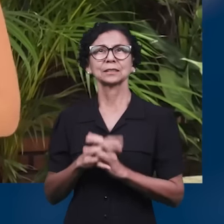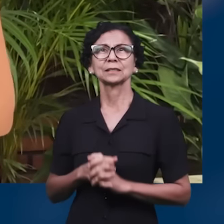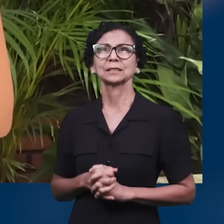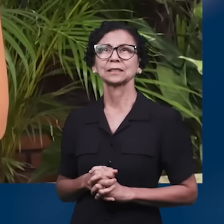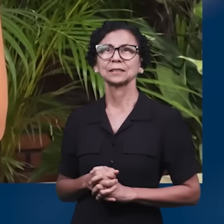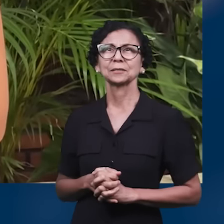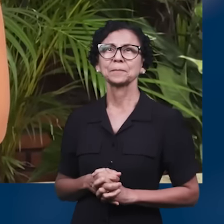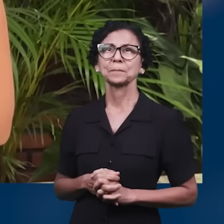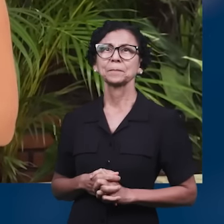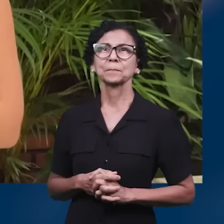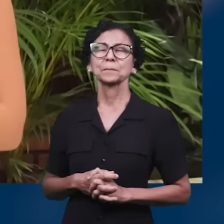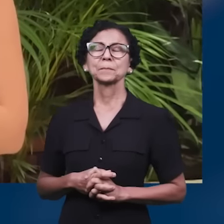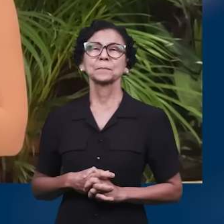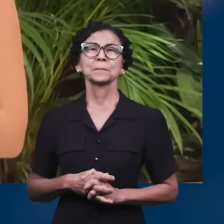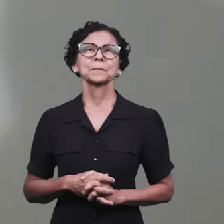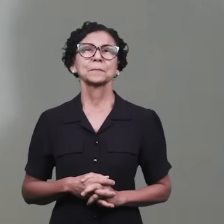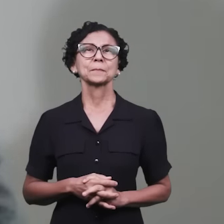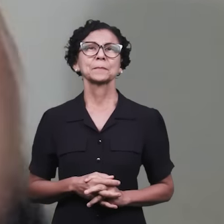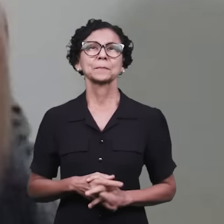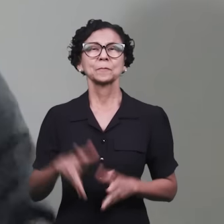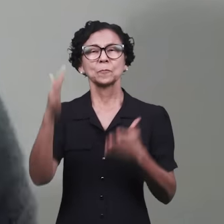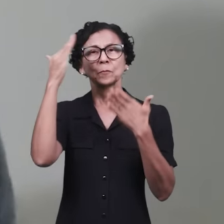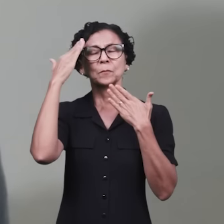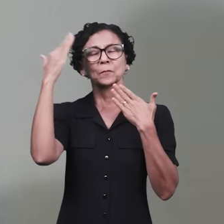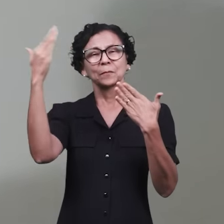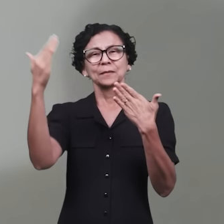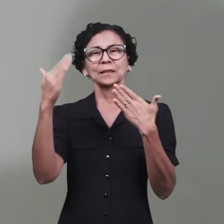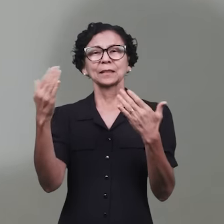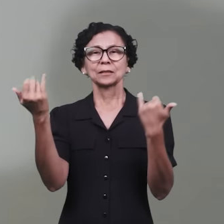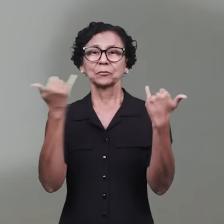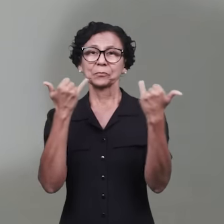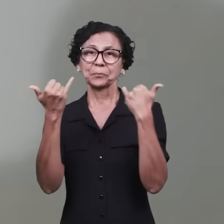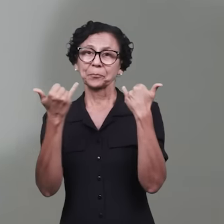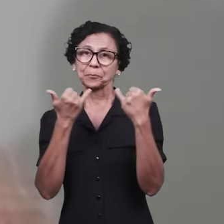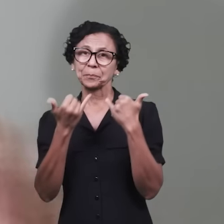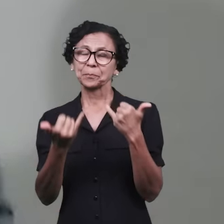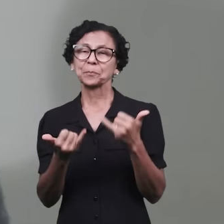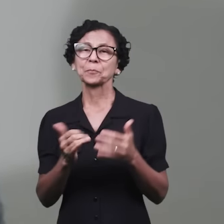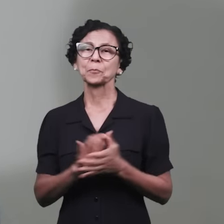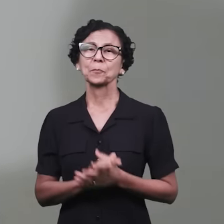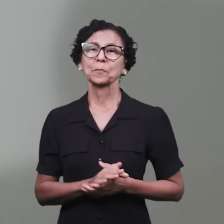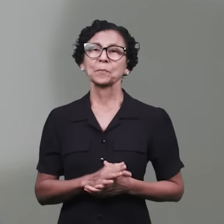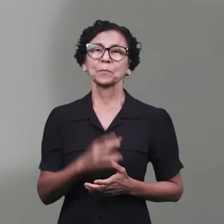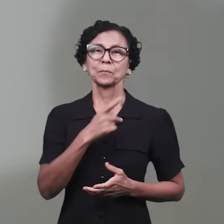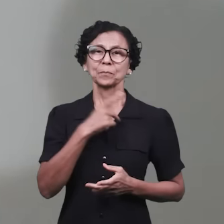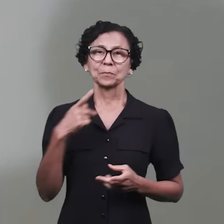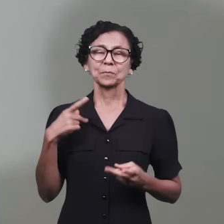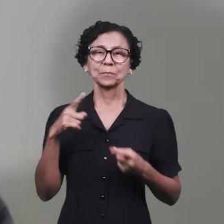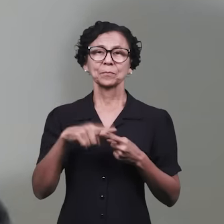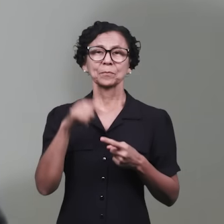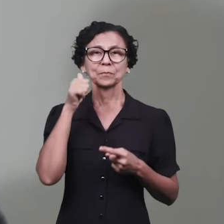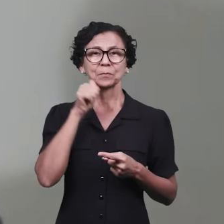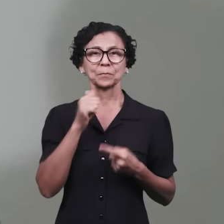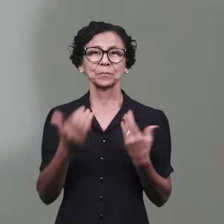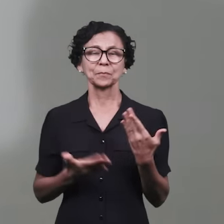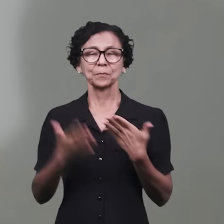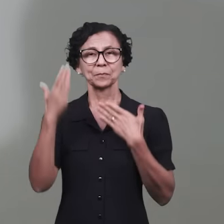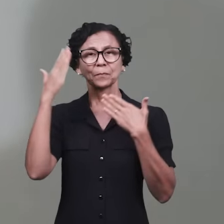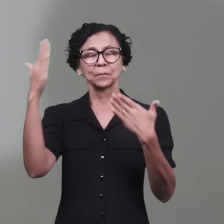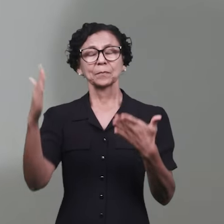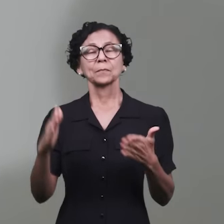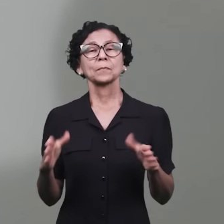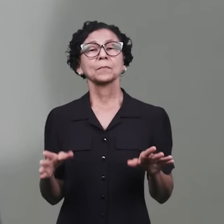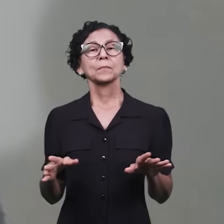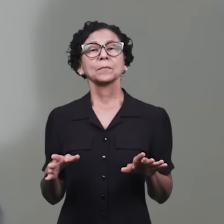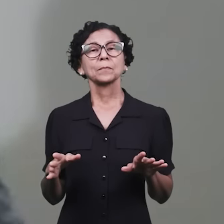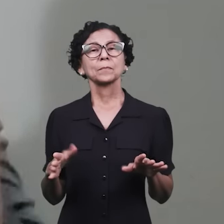Marcos, eu volto com você. Obrigado, Camila, pelas informações. Obrigado também, pastor Vinícius. Agora, irmãos, nós iremos